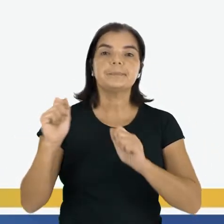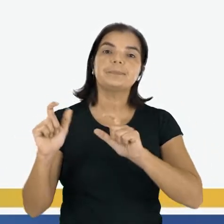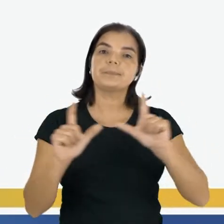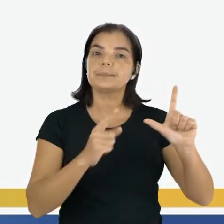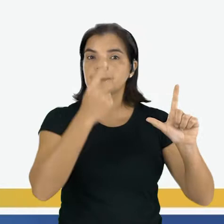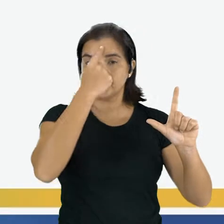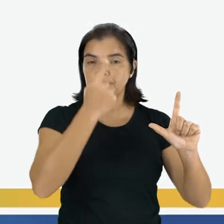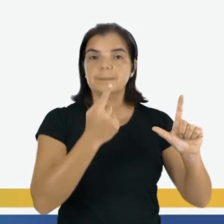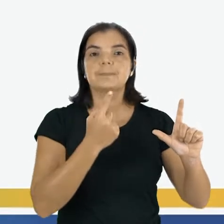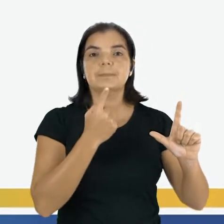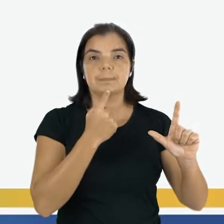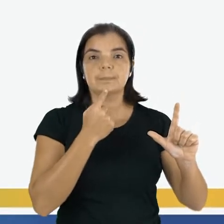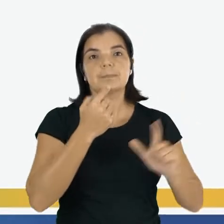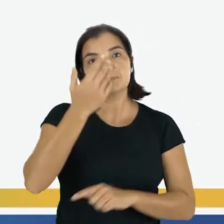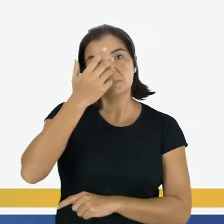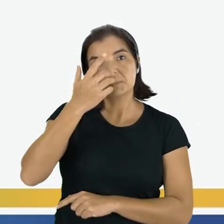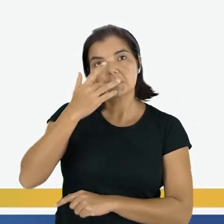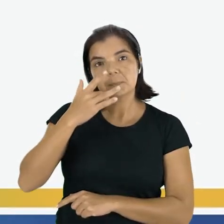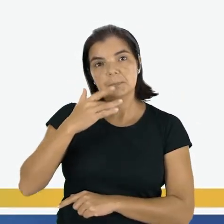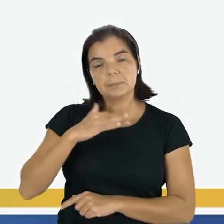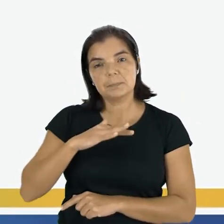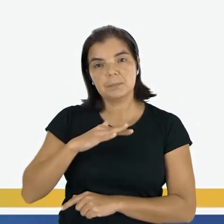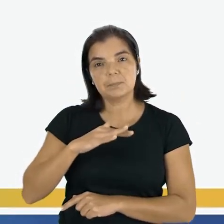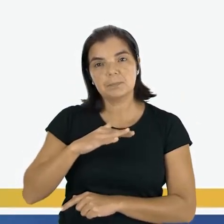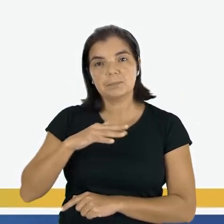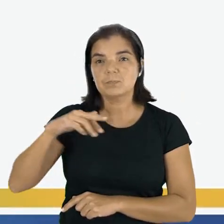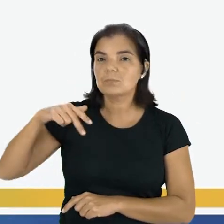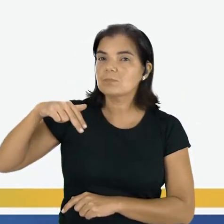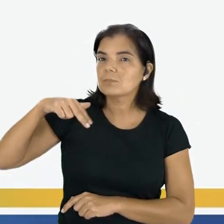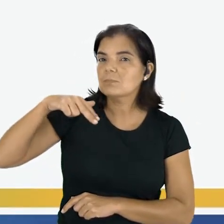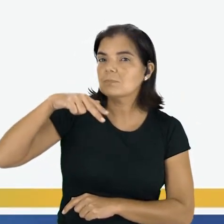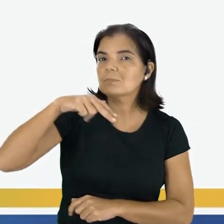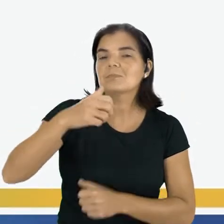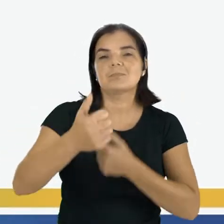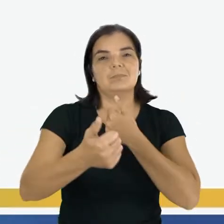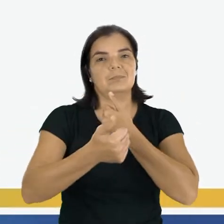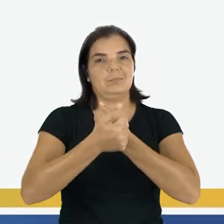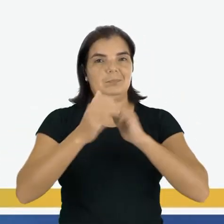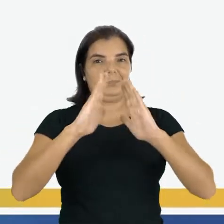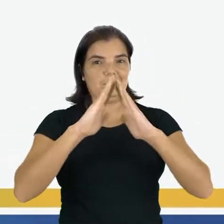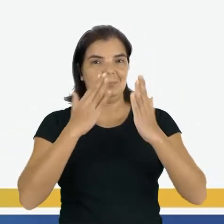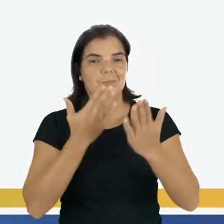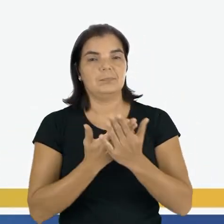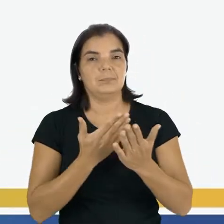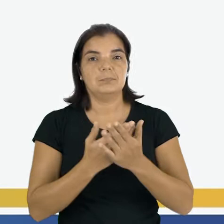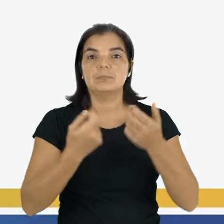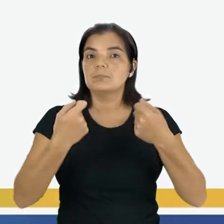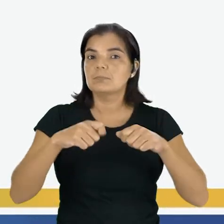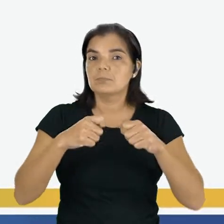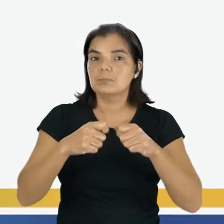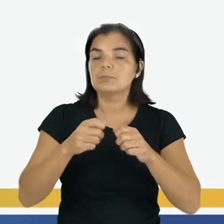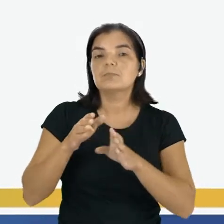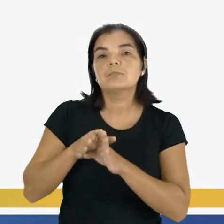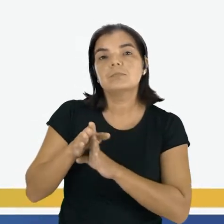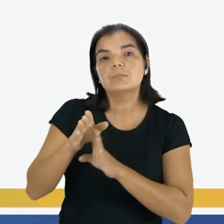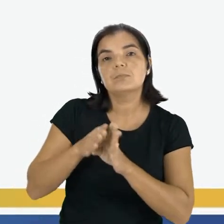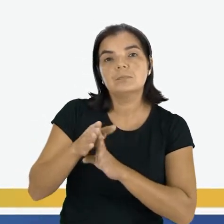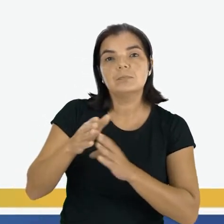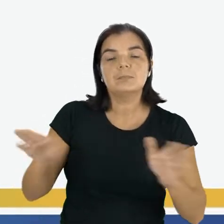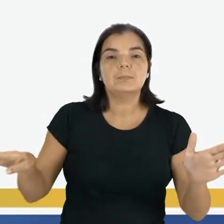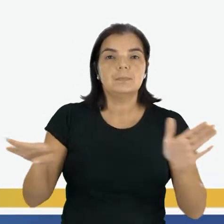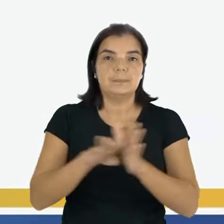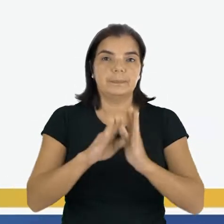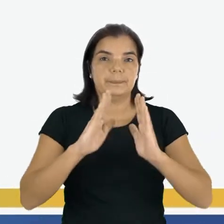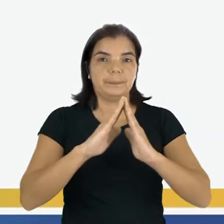telinha a imagem. Uma criança está bem no caminho da escola. Então, ela precisa de uma orientação para chegar